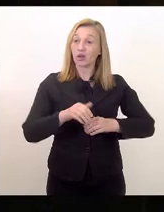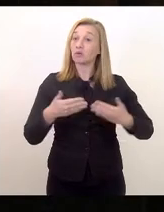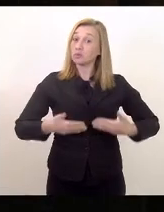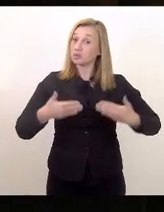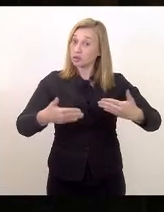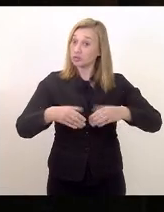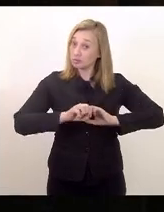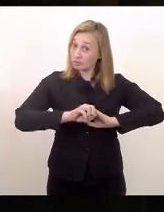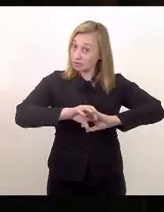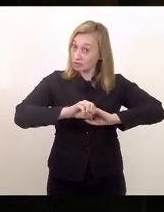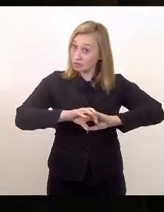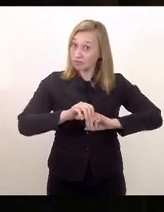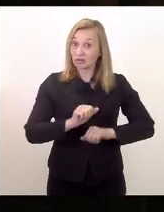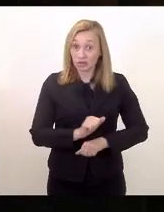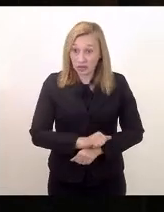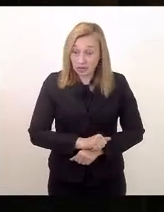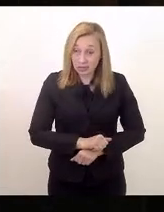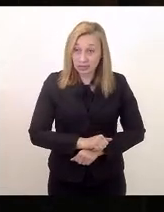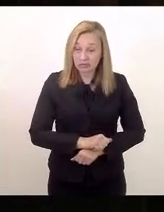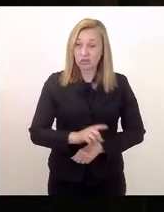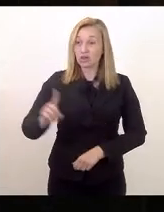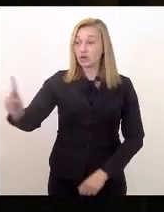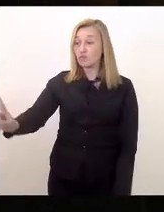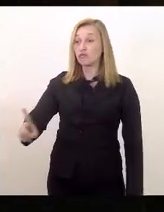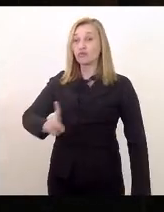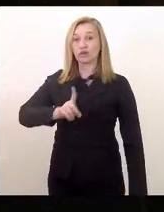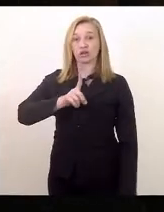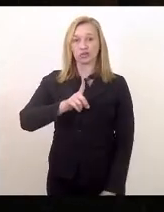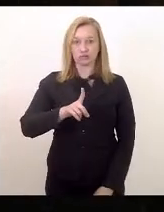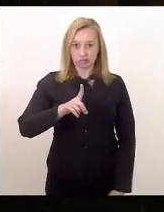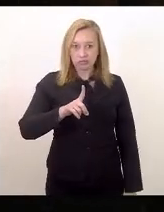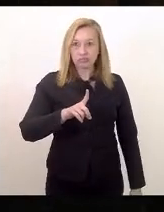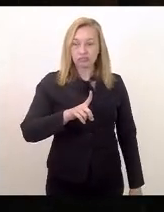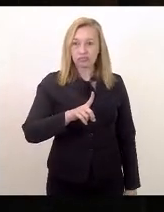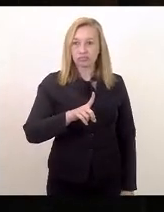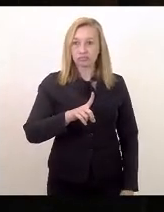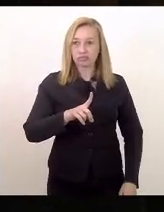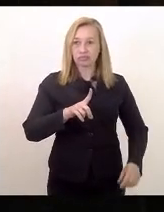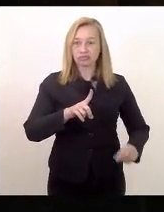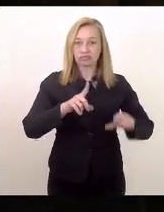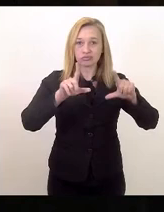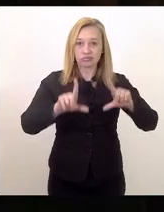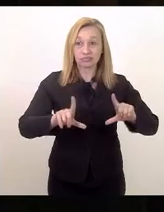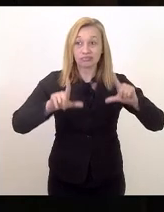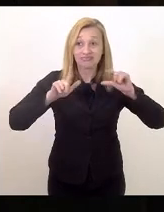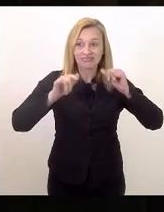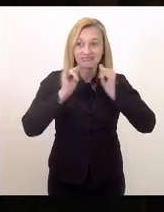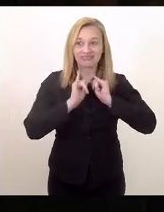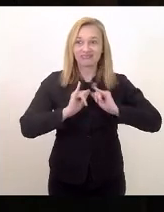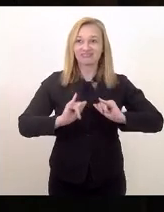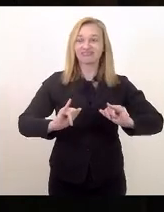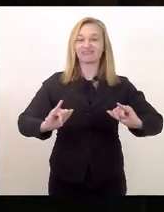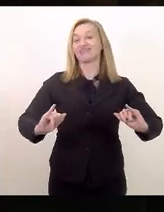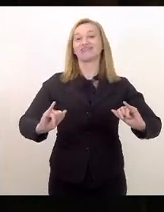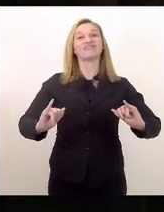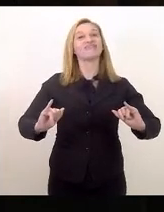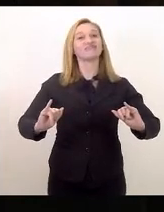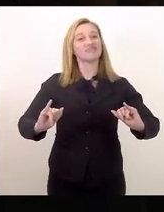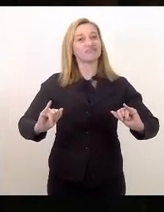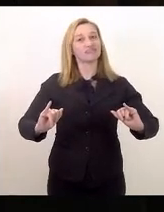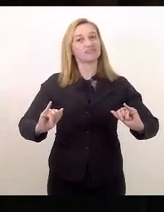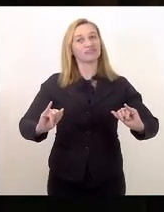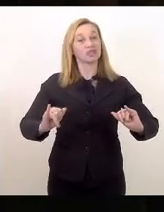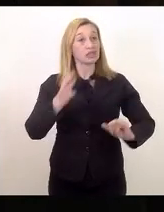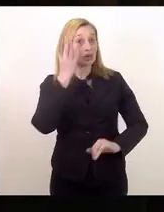Educação veio a público e declarou, não sei se Vossa Excelência